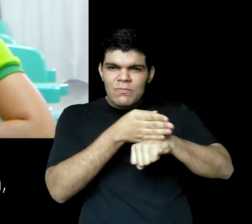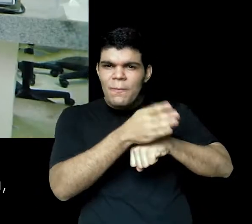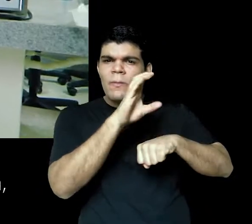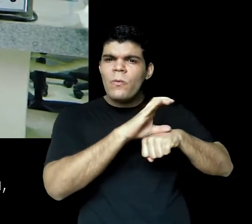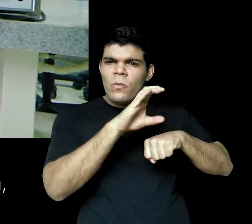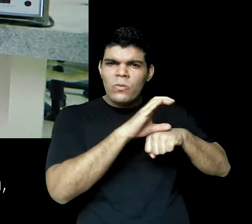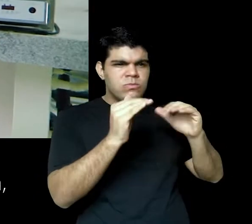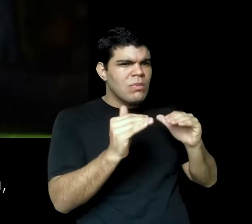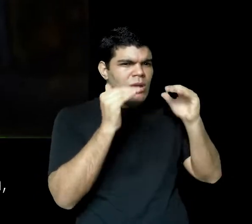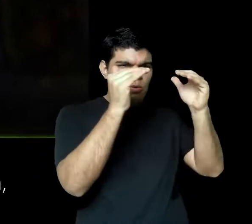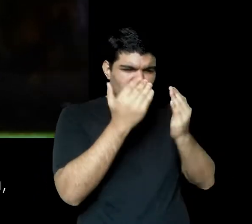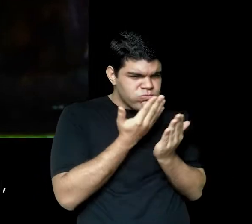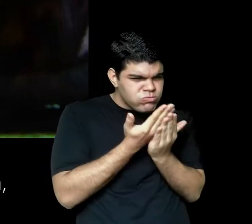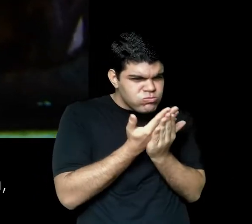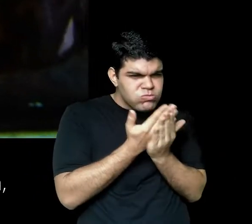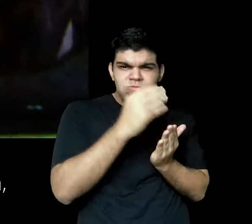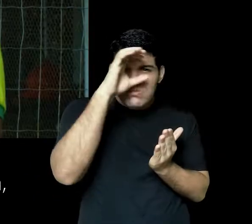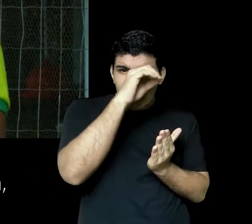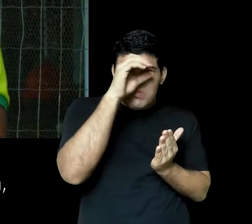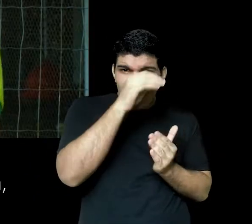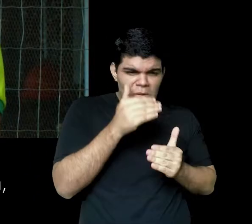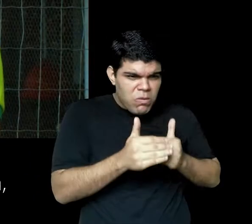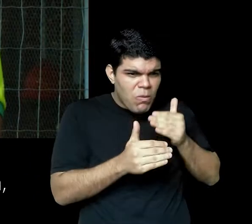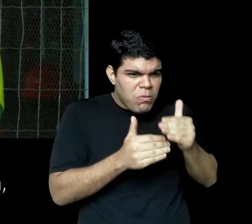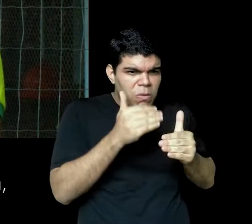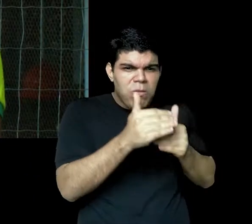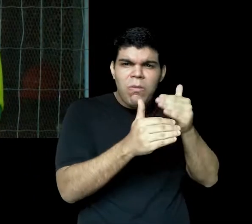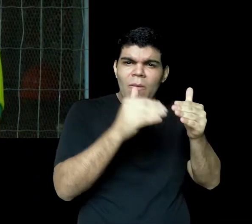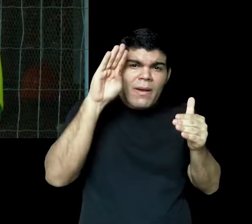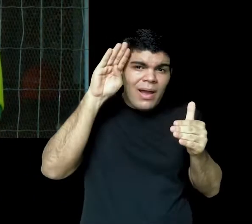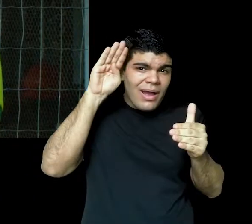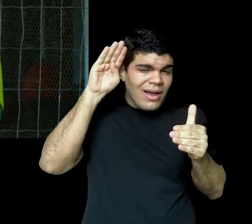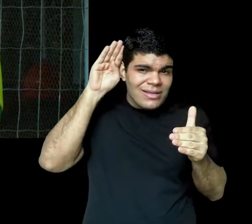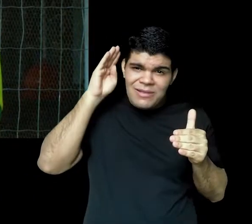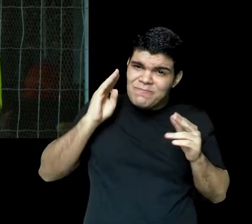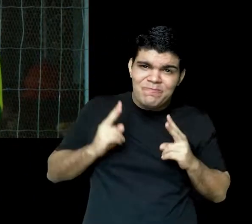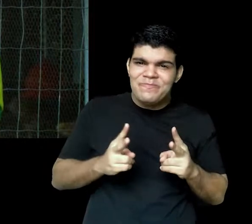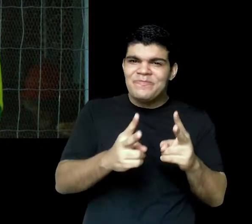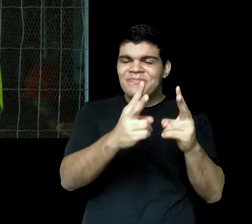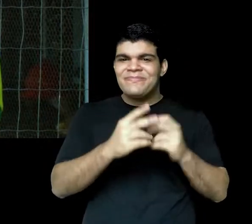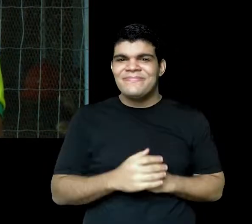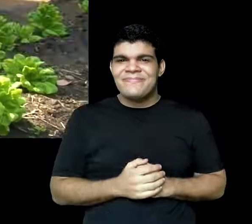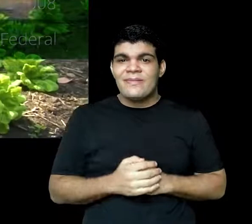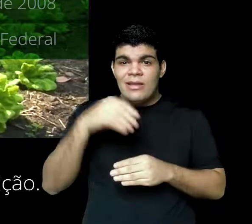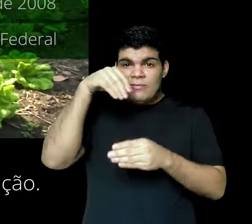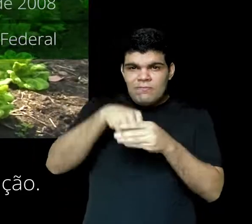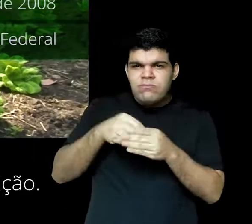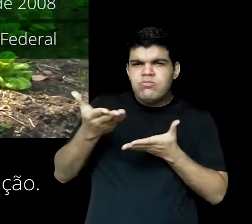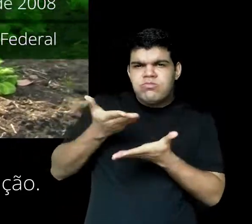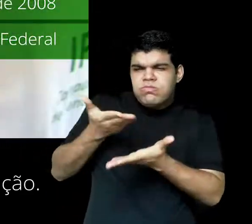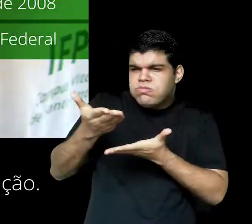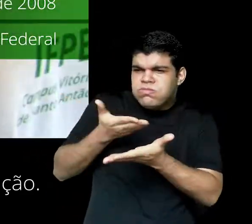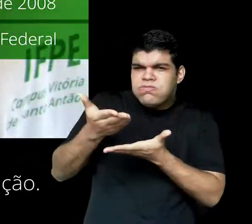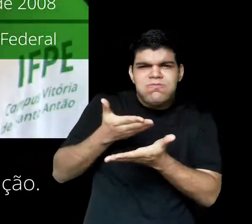médio, siga para um curso superior e vá seguindo a sua vida, a sua carreira acadêmica. Você